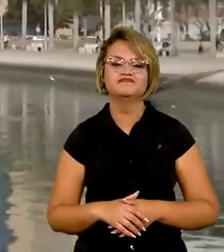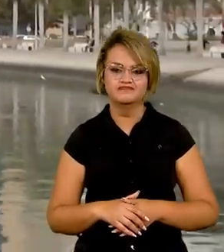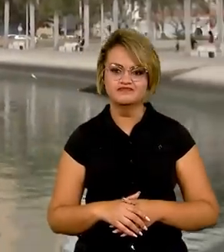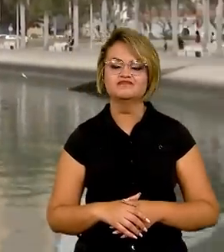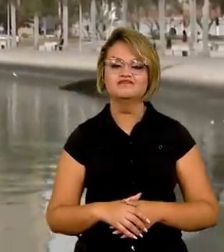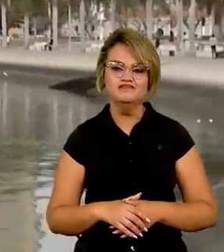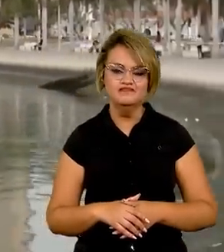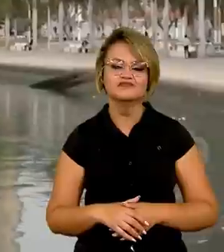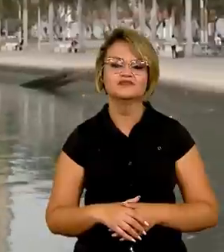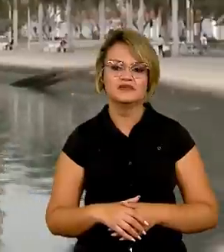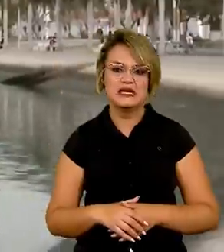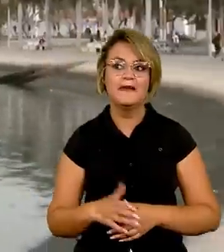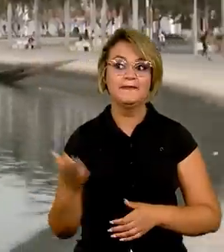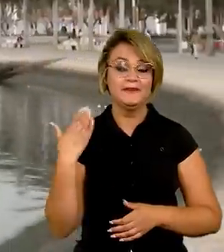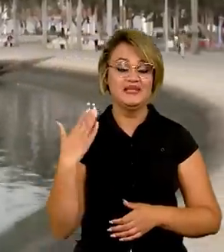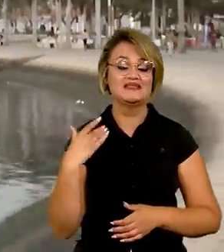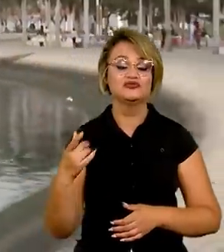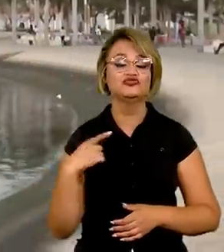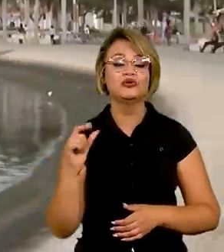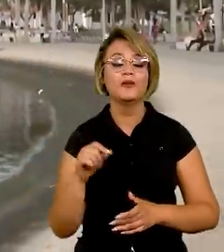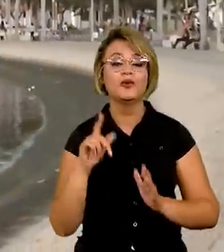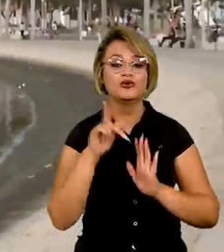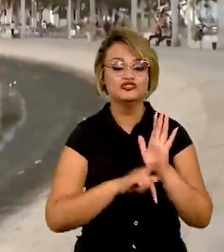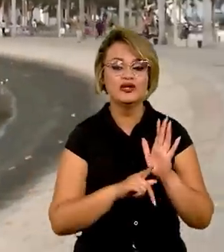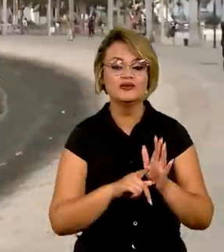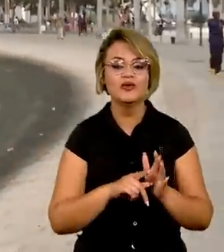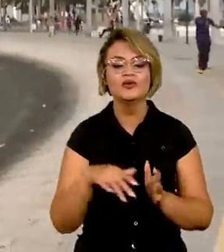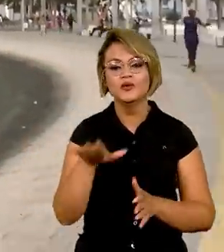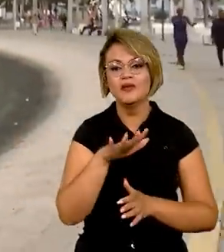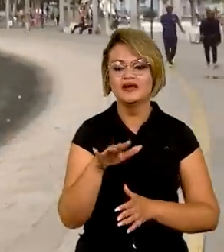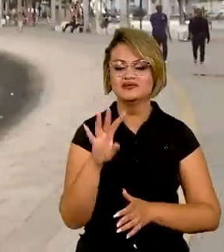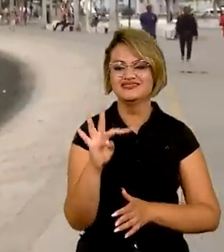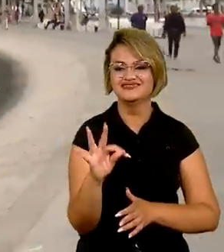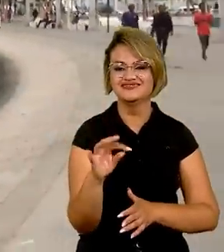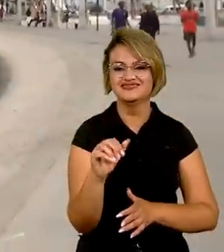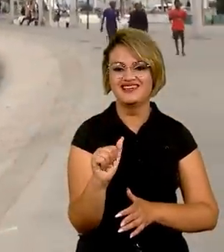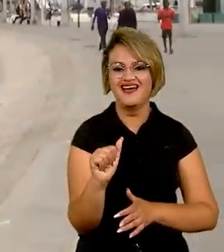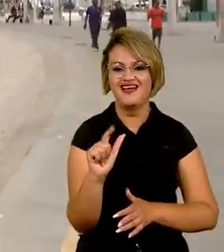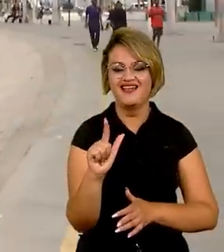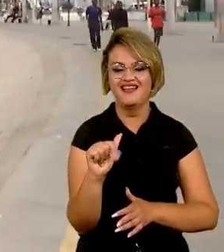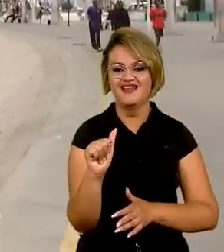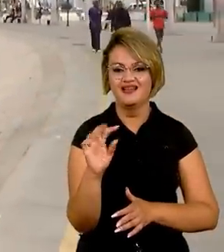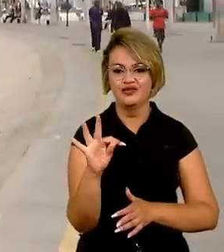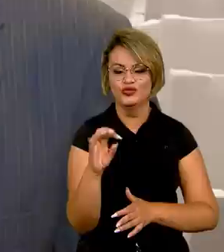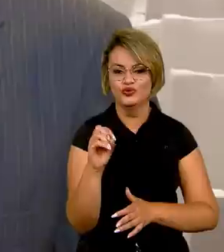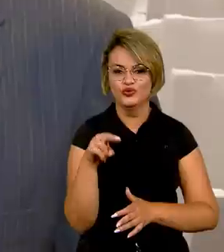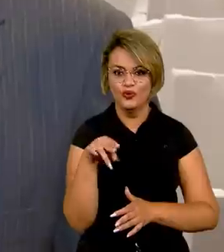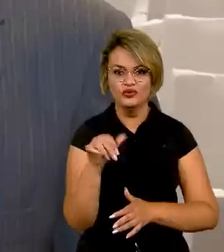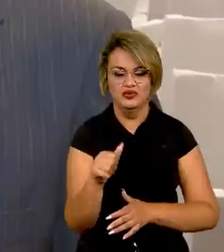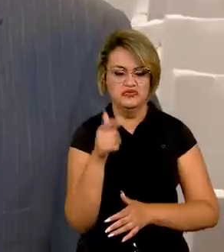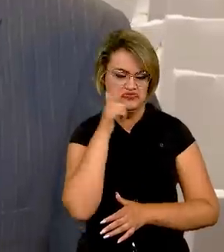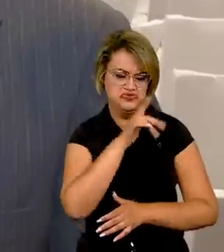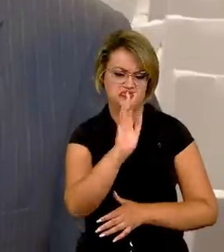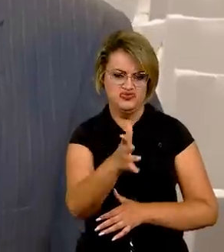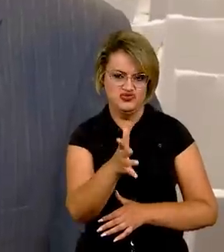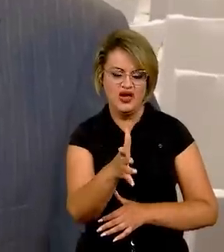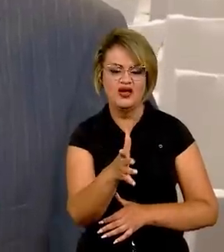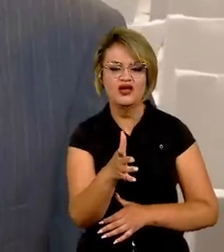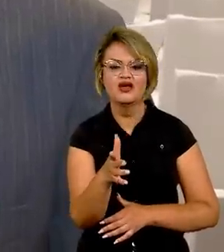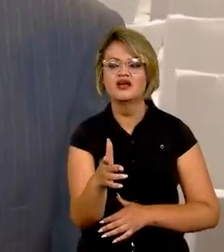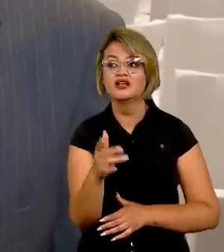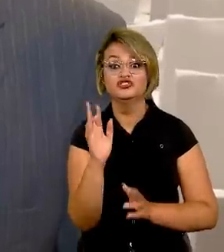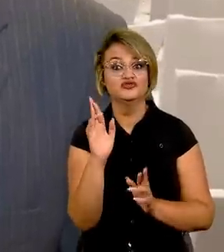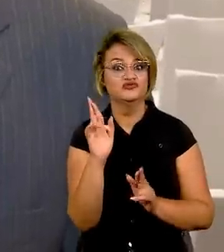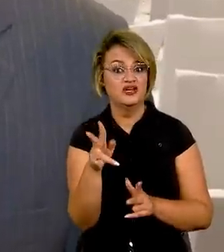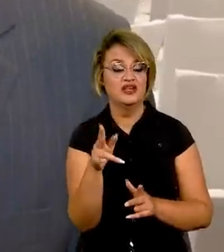brasileiro, havia na época um projeto de uma região, que hoje é o Talatona, consolidada já hoje, muito